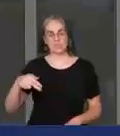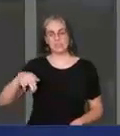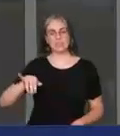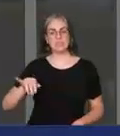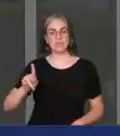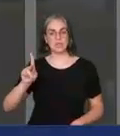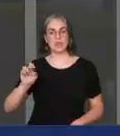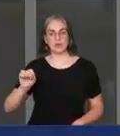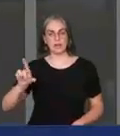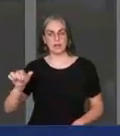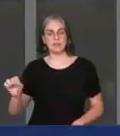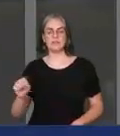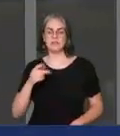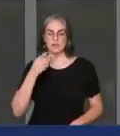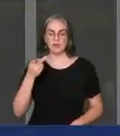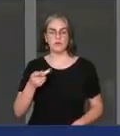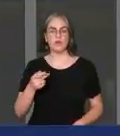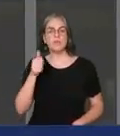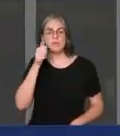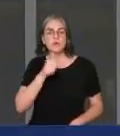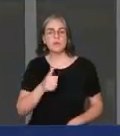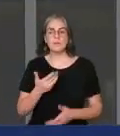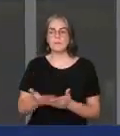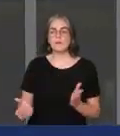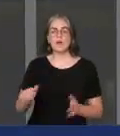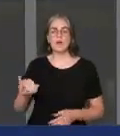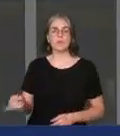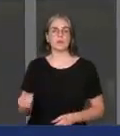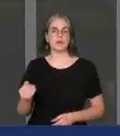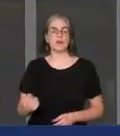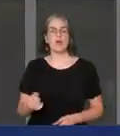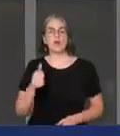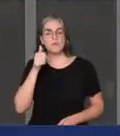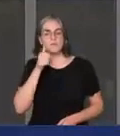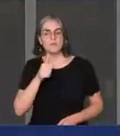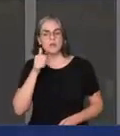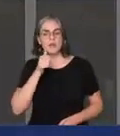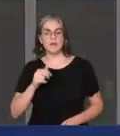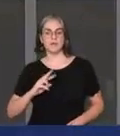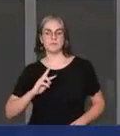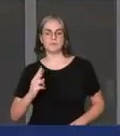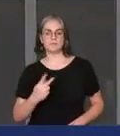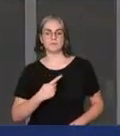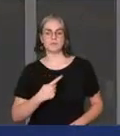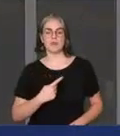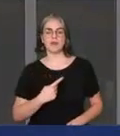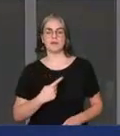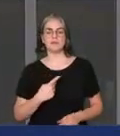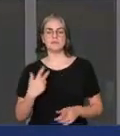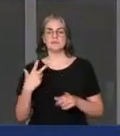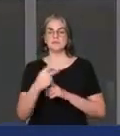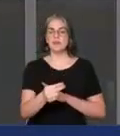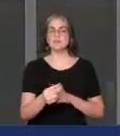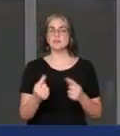espaços. Lutadora trans vence disputa contra mulher em estreia no MMA. aí,